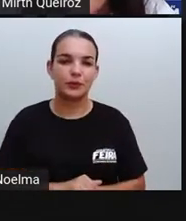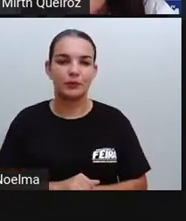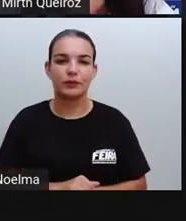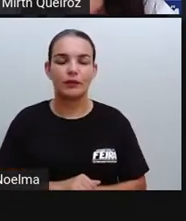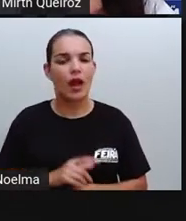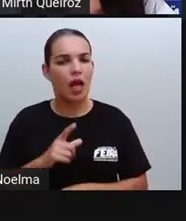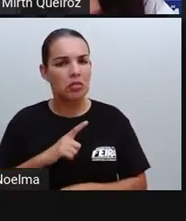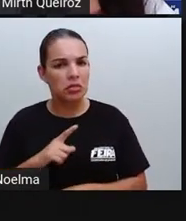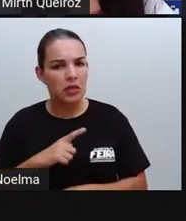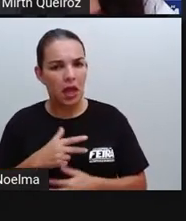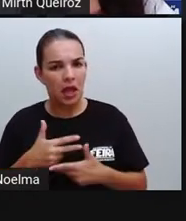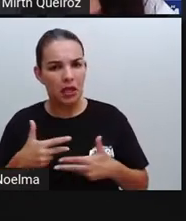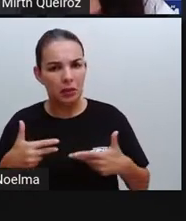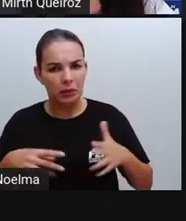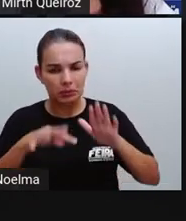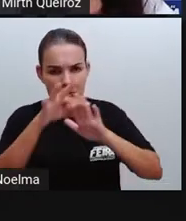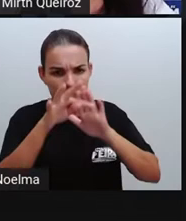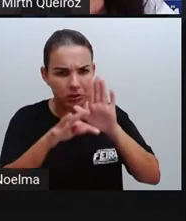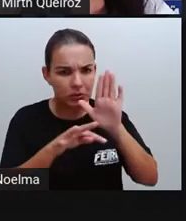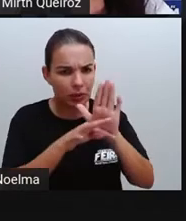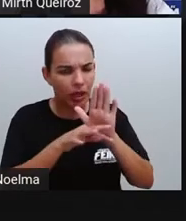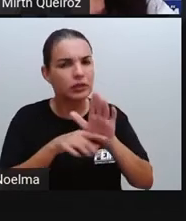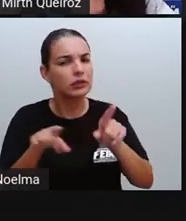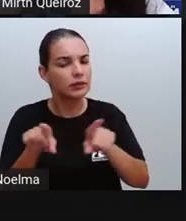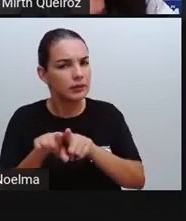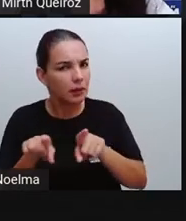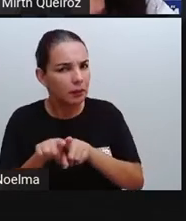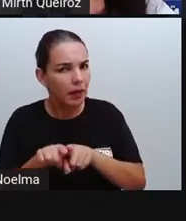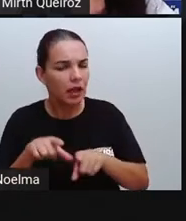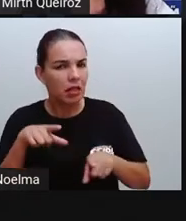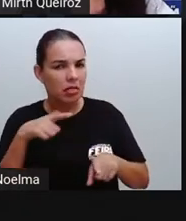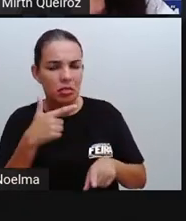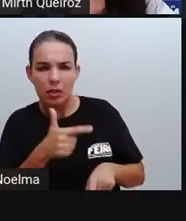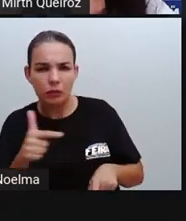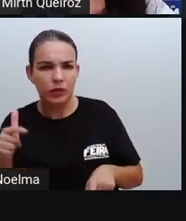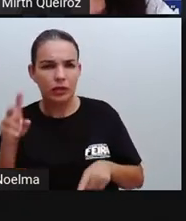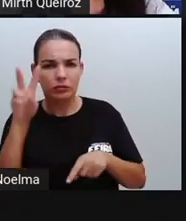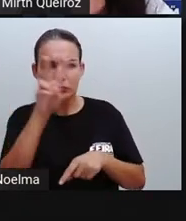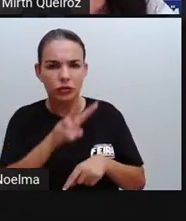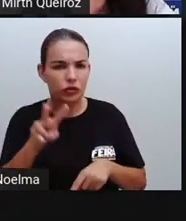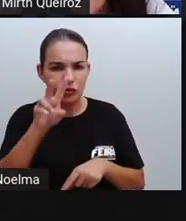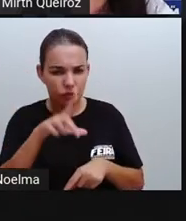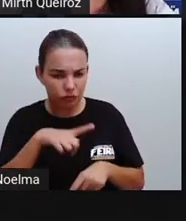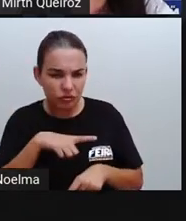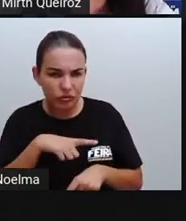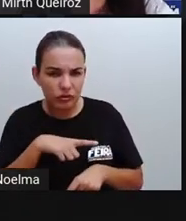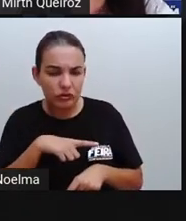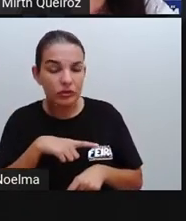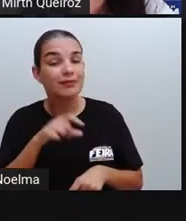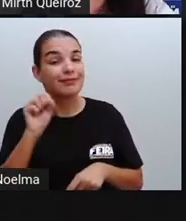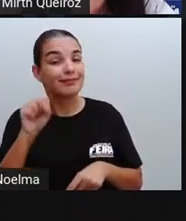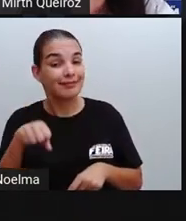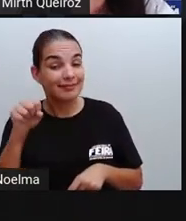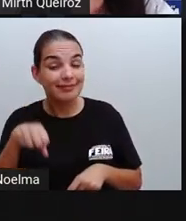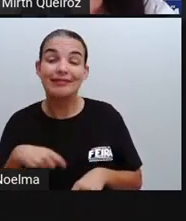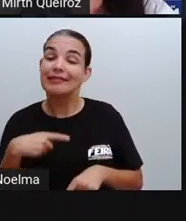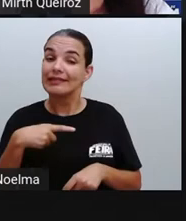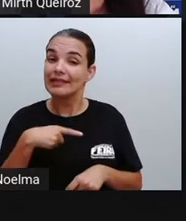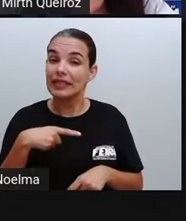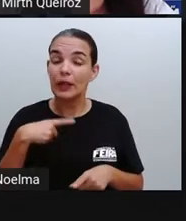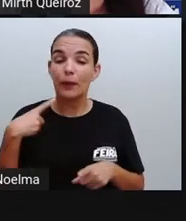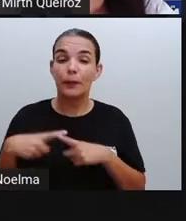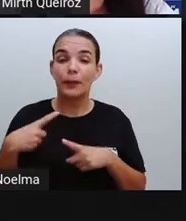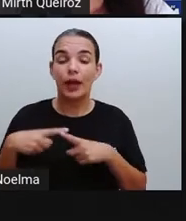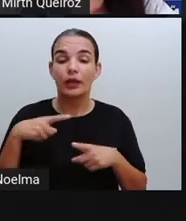Há elementos textuais e não textuais nesse infográfico? Há sim, né? Por quê? Os elementos